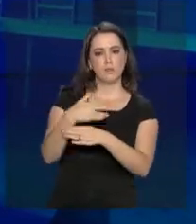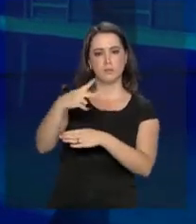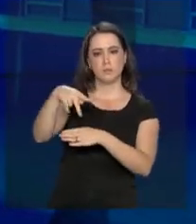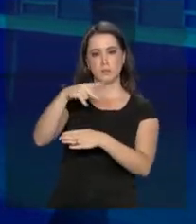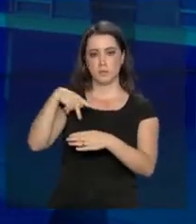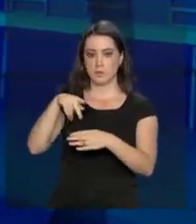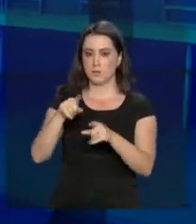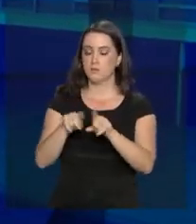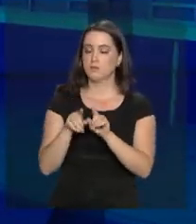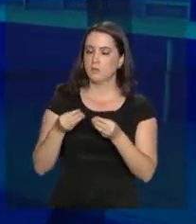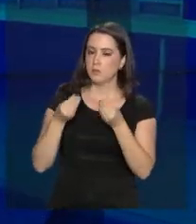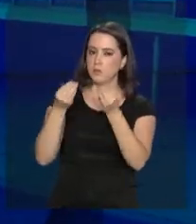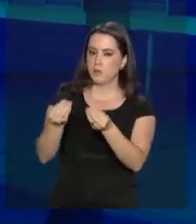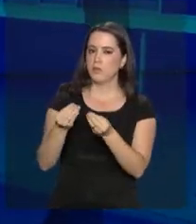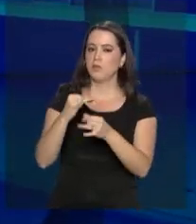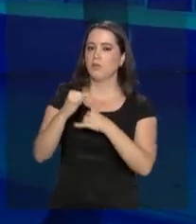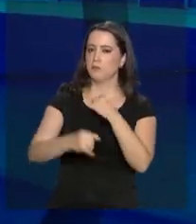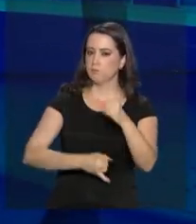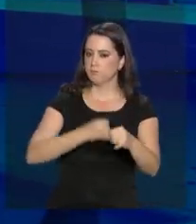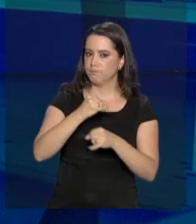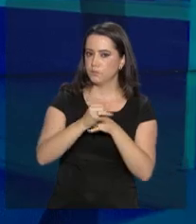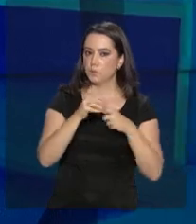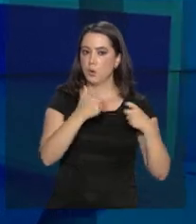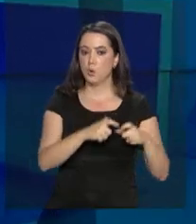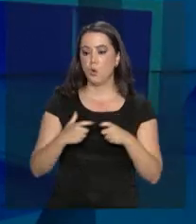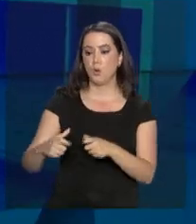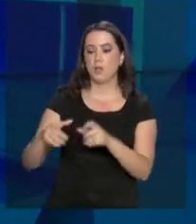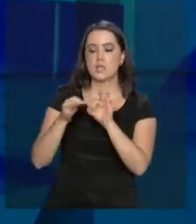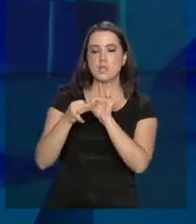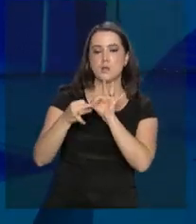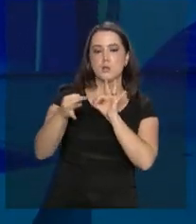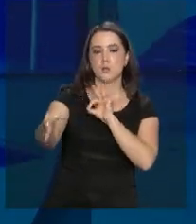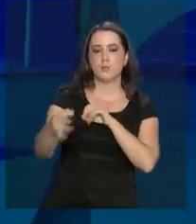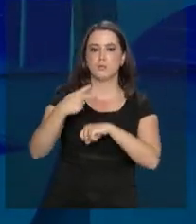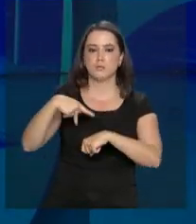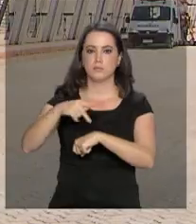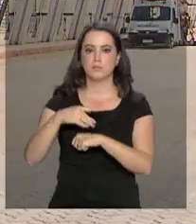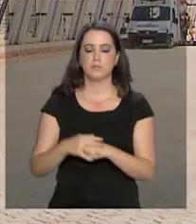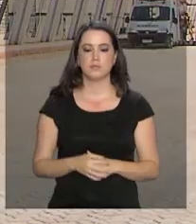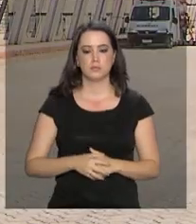nacionais, além de levar conexão de banda larga para regiões remotas do país.